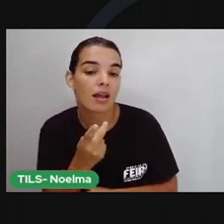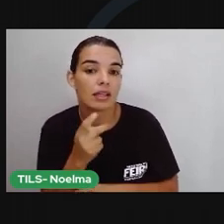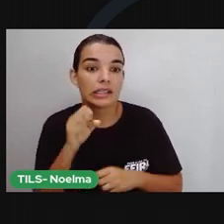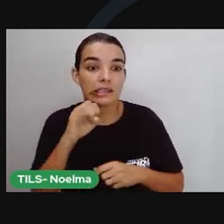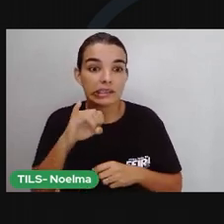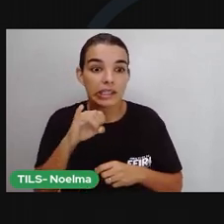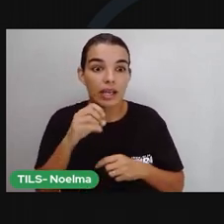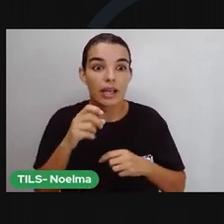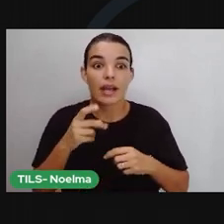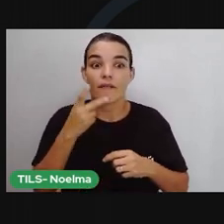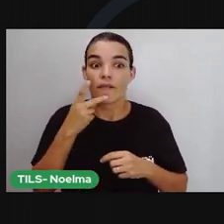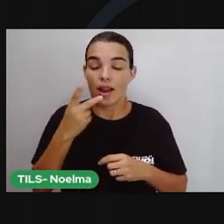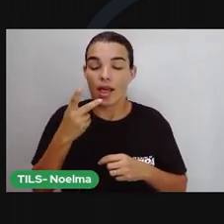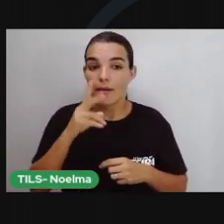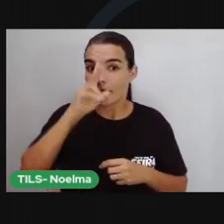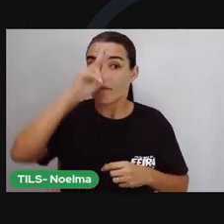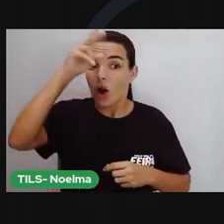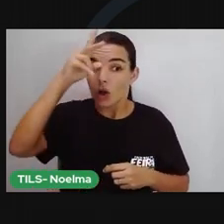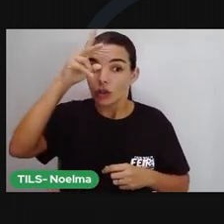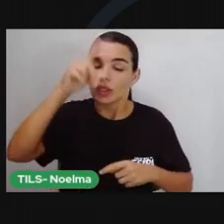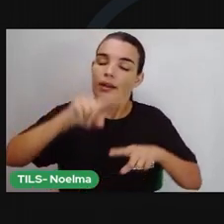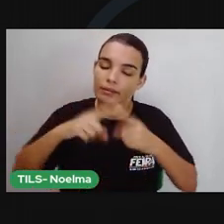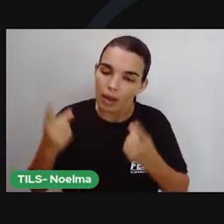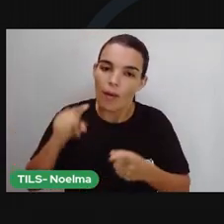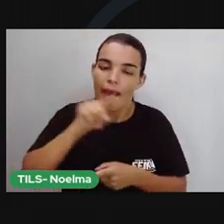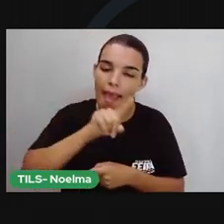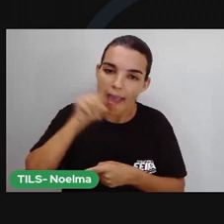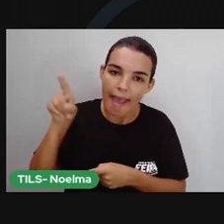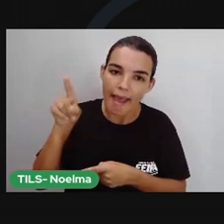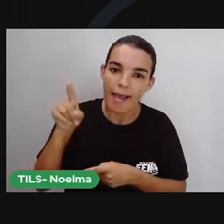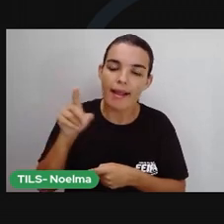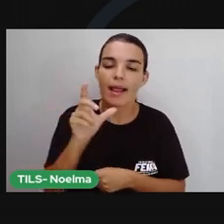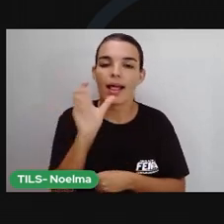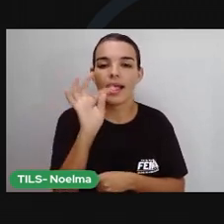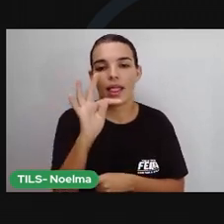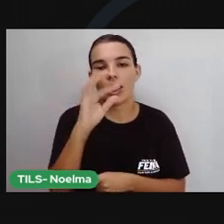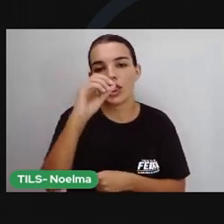você puxar mais é a sílaba tônica. Abacaxi!